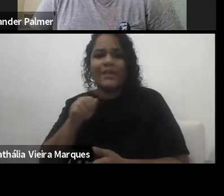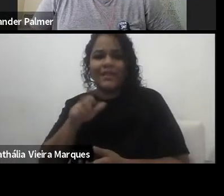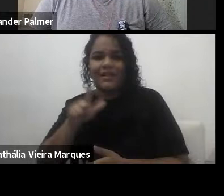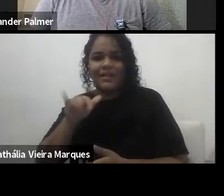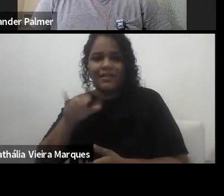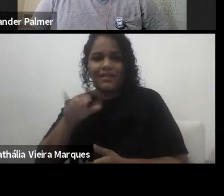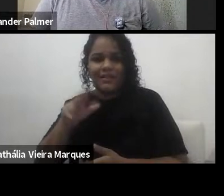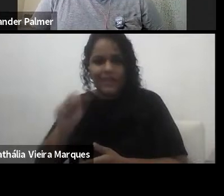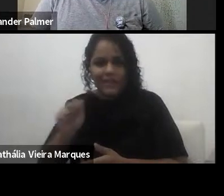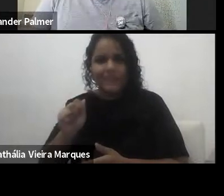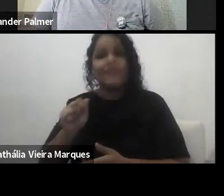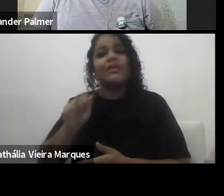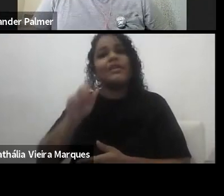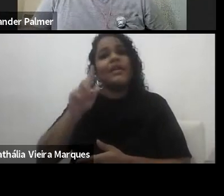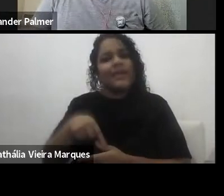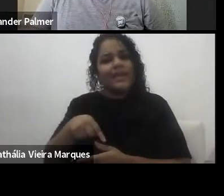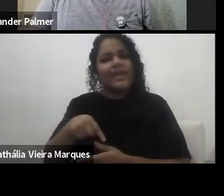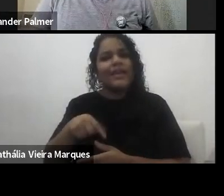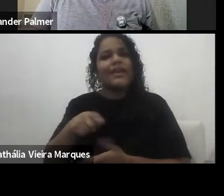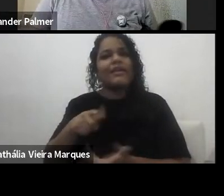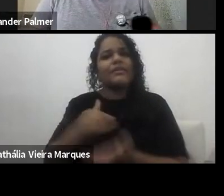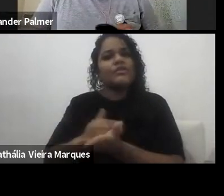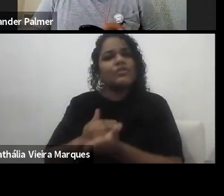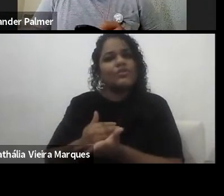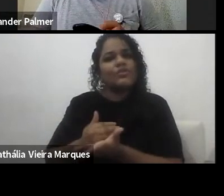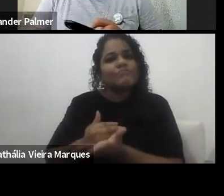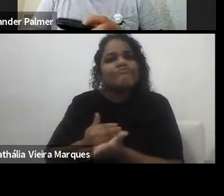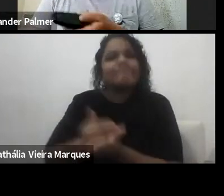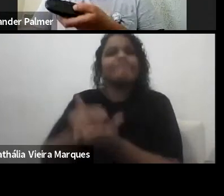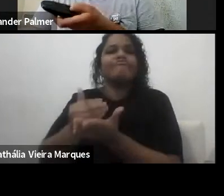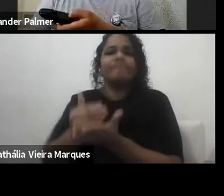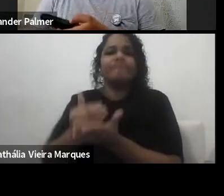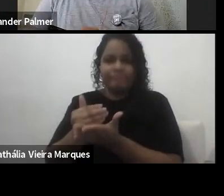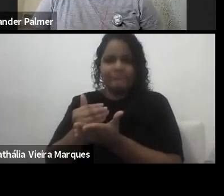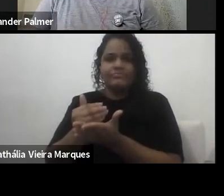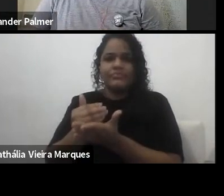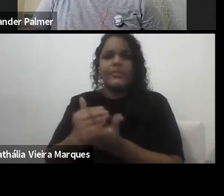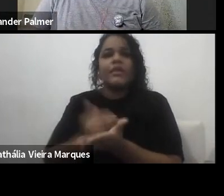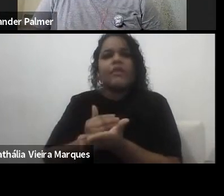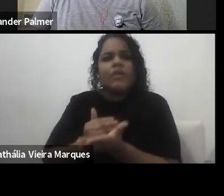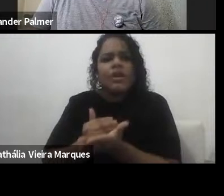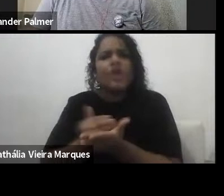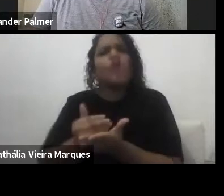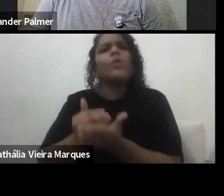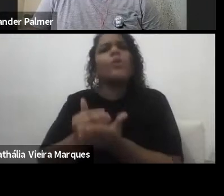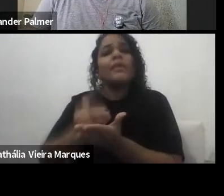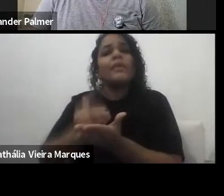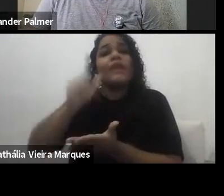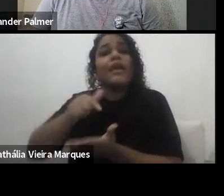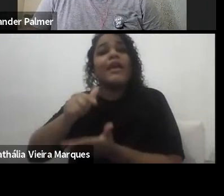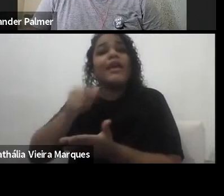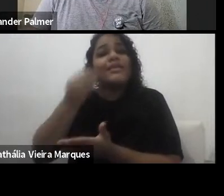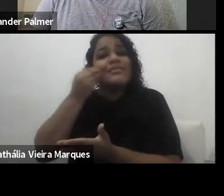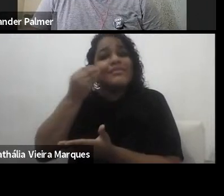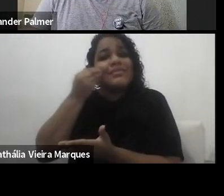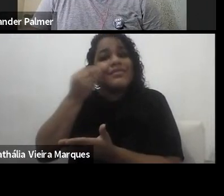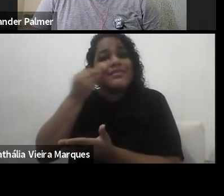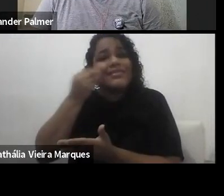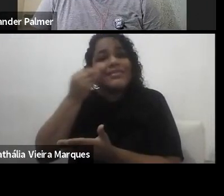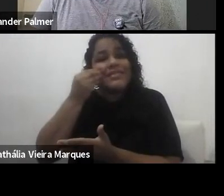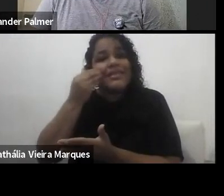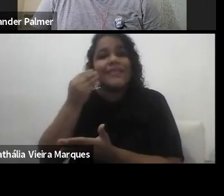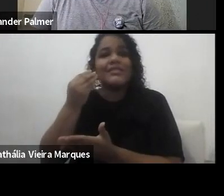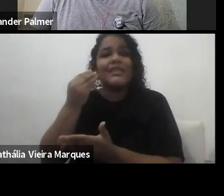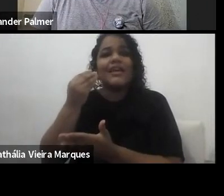vamos dizer assim, o cerne de tudo, mas é o cerne de tudo numa intencionalidade tirada das mãos de quem